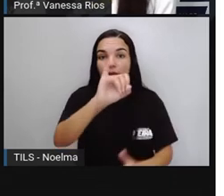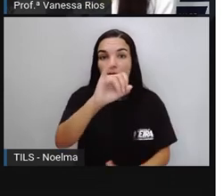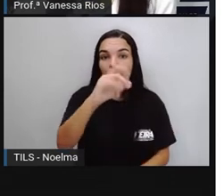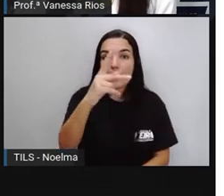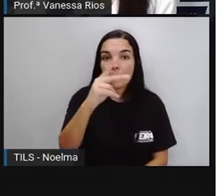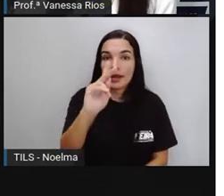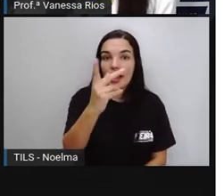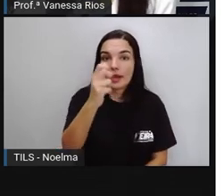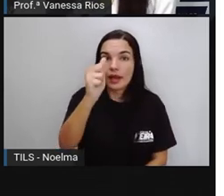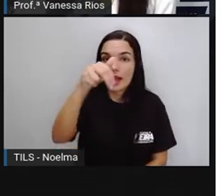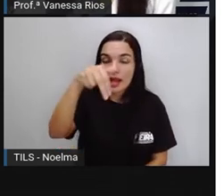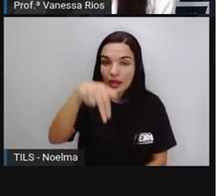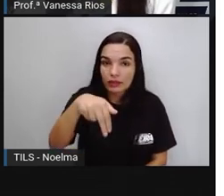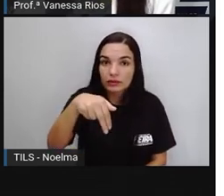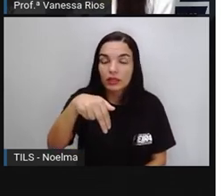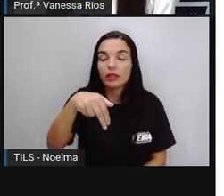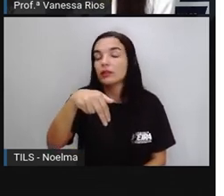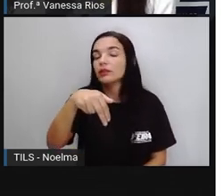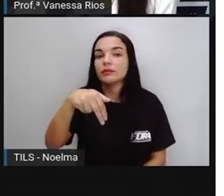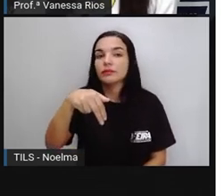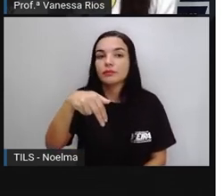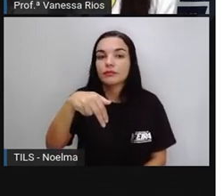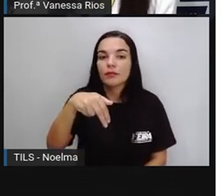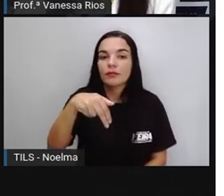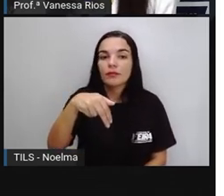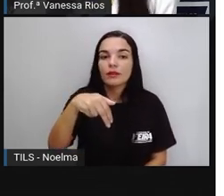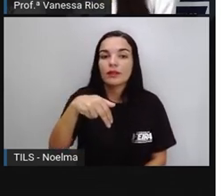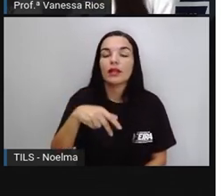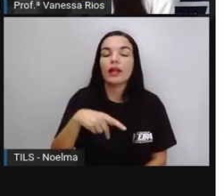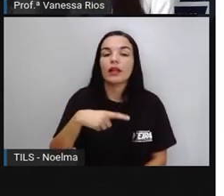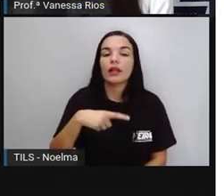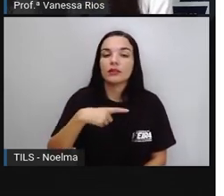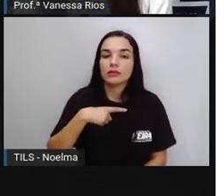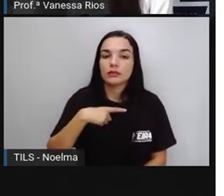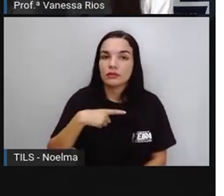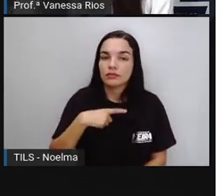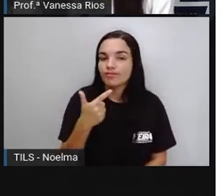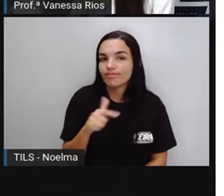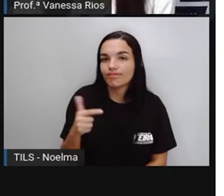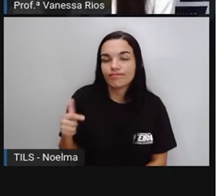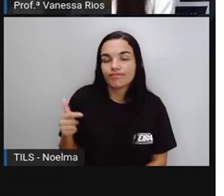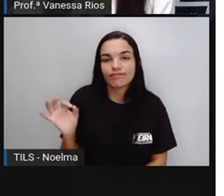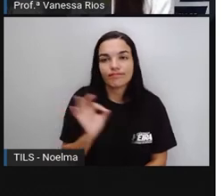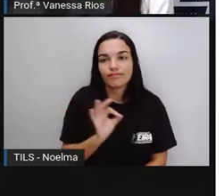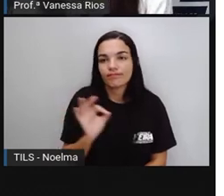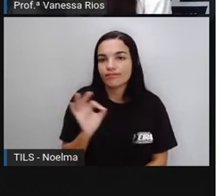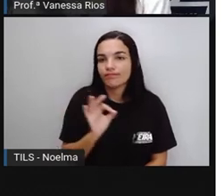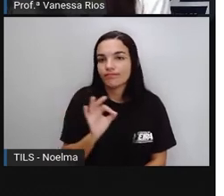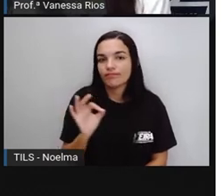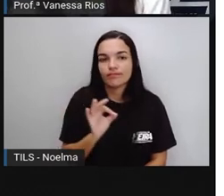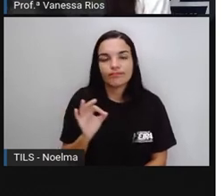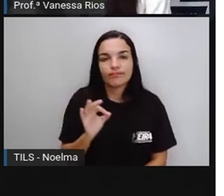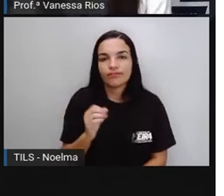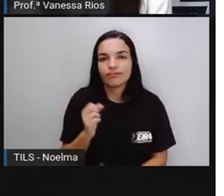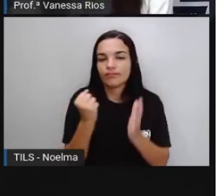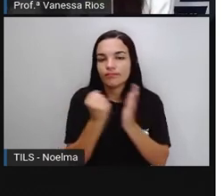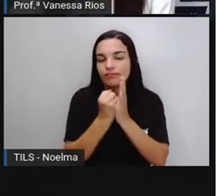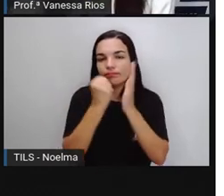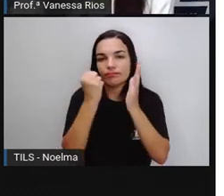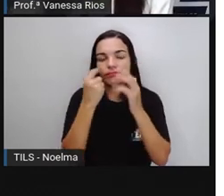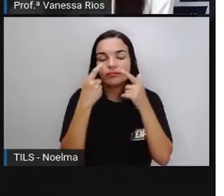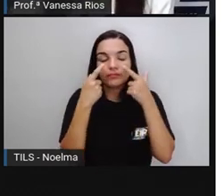e Artístico Nacional, pelo IPHAN, ainda não existem, né? Bens materiais e imateriais